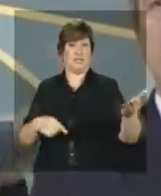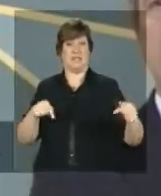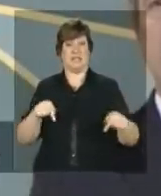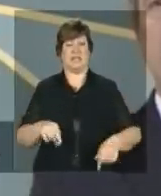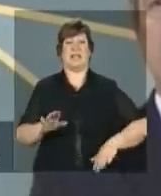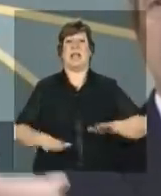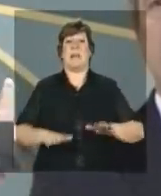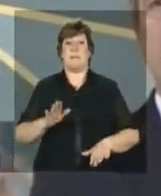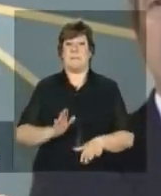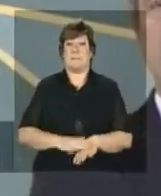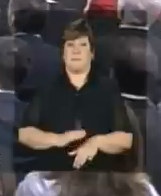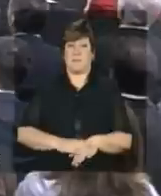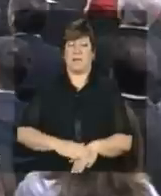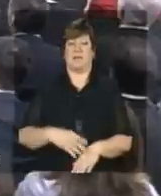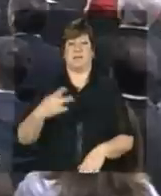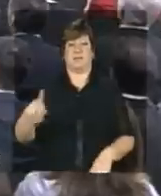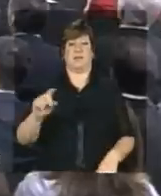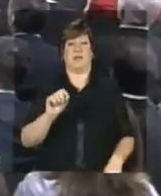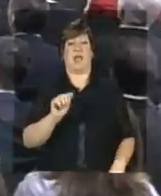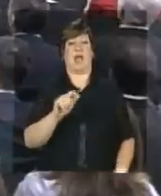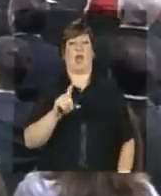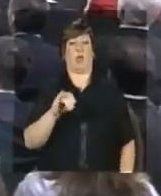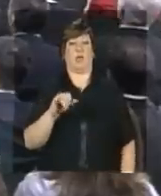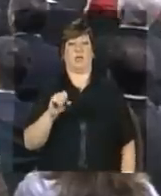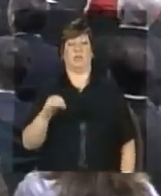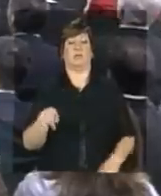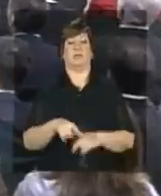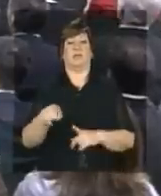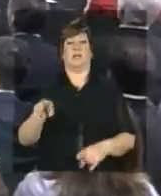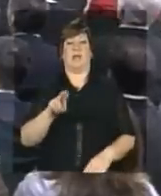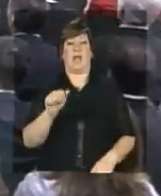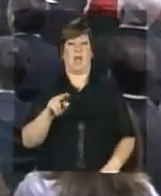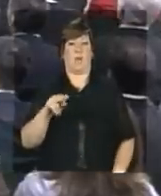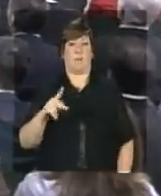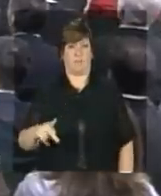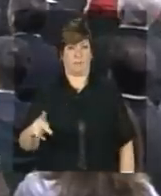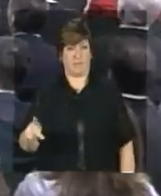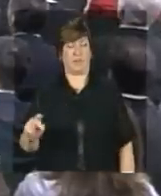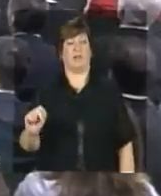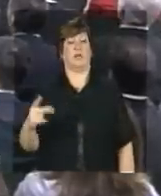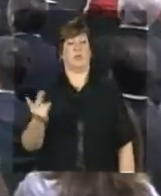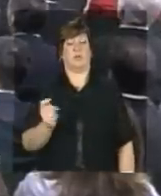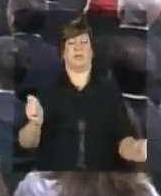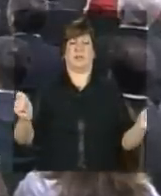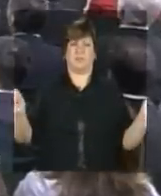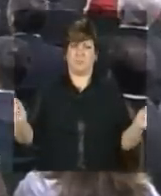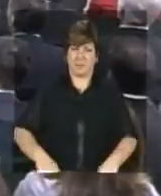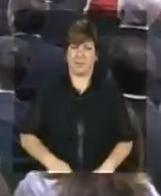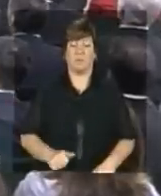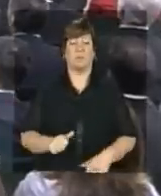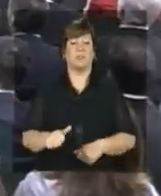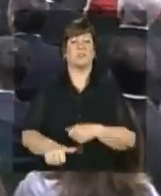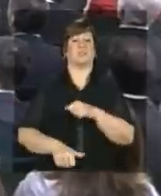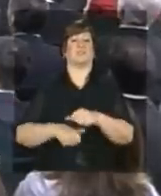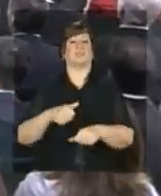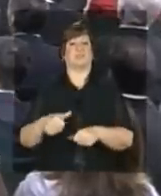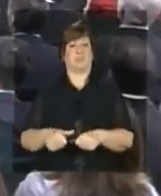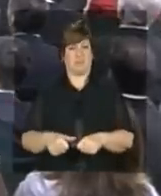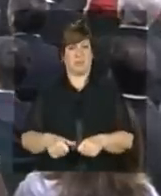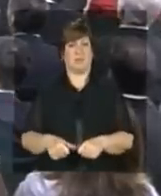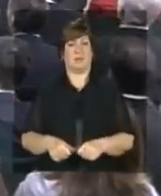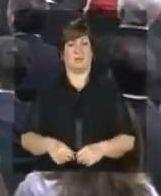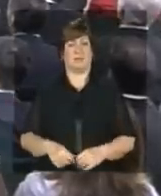depende do Aluísio Mercadante e do Raup serem capazes de transformar